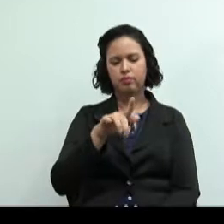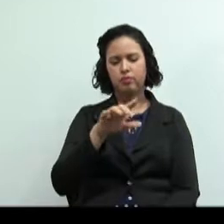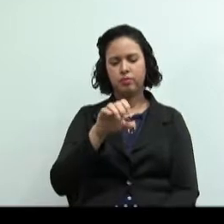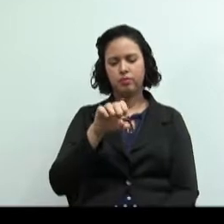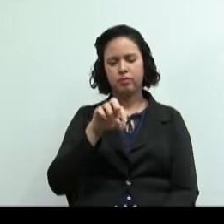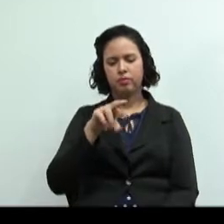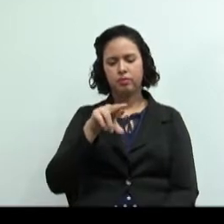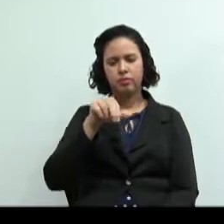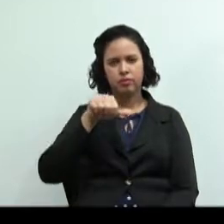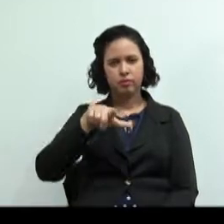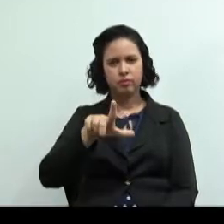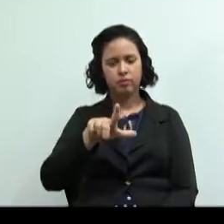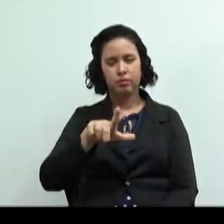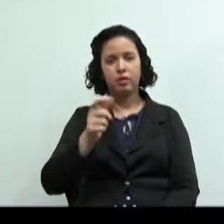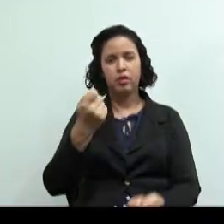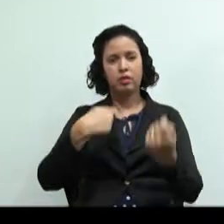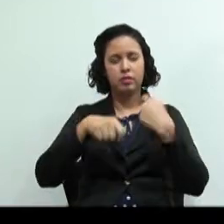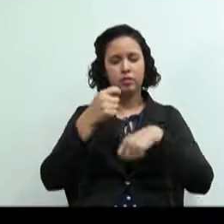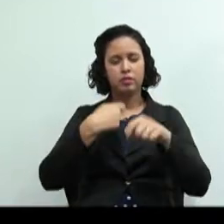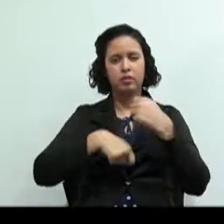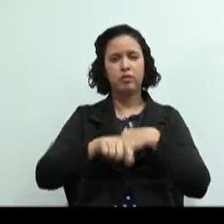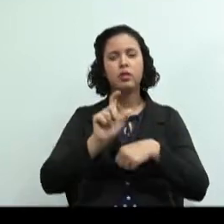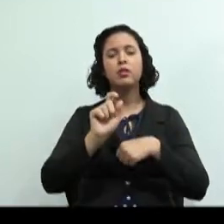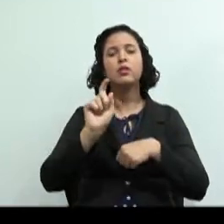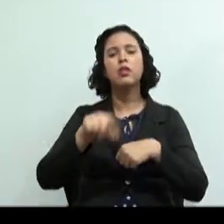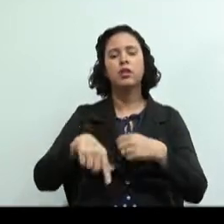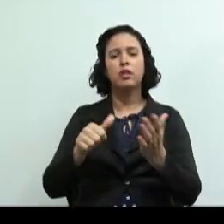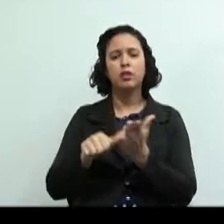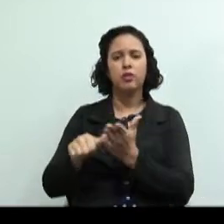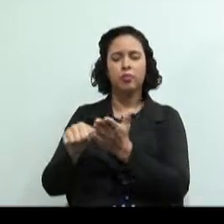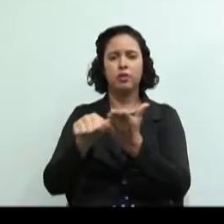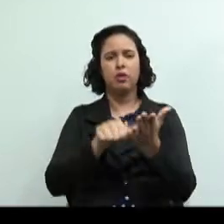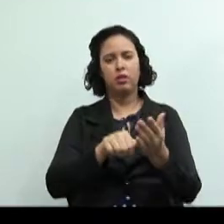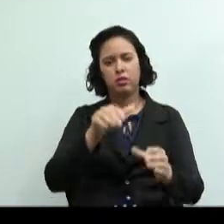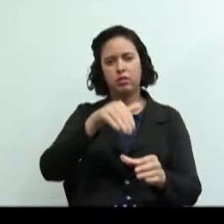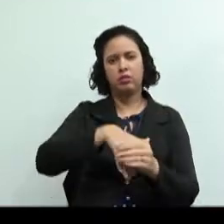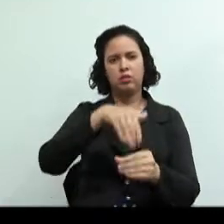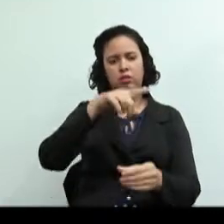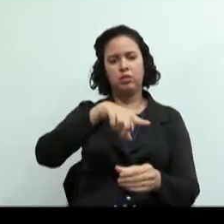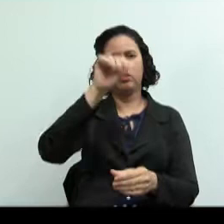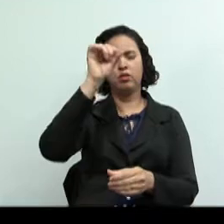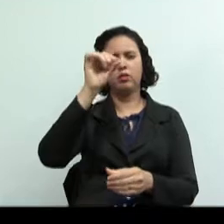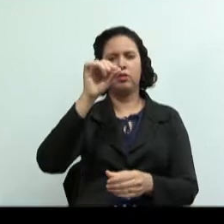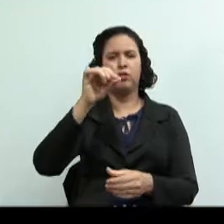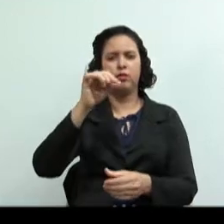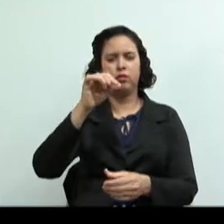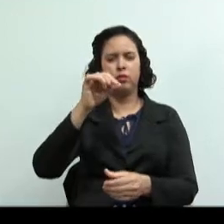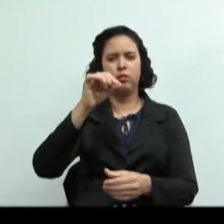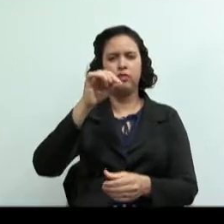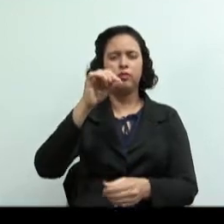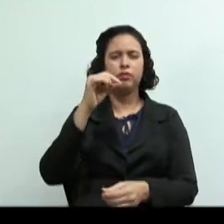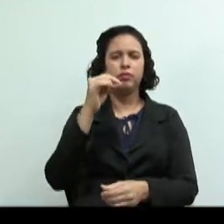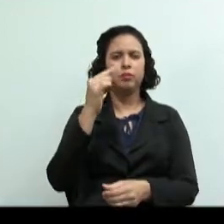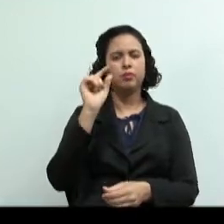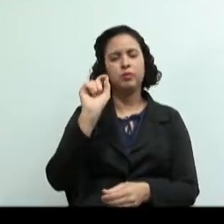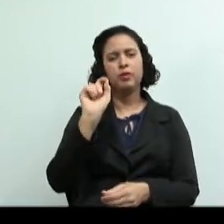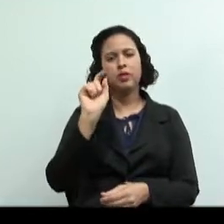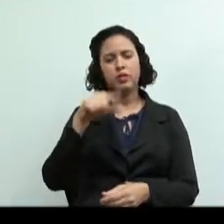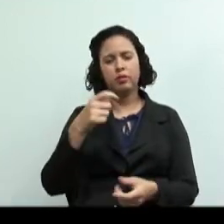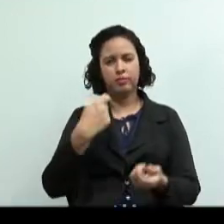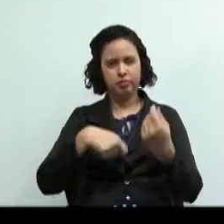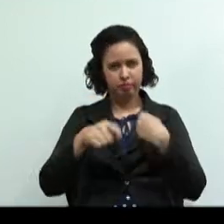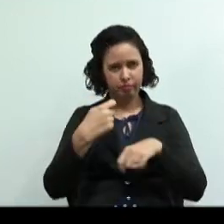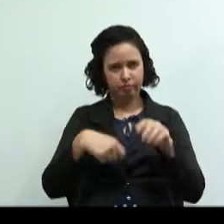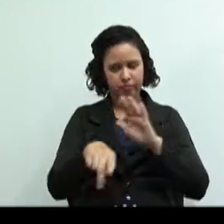A administração é feita por cooperados eleitos para essa função de gestão da unidade. A